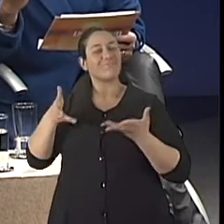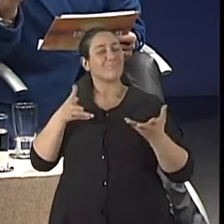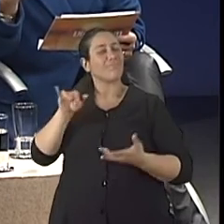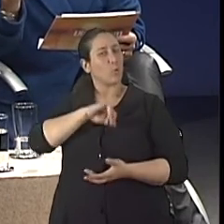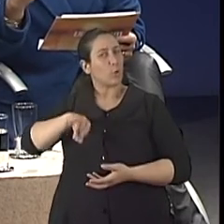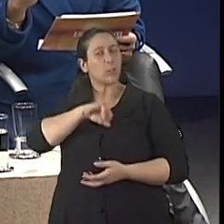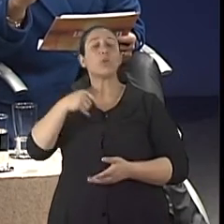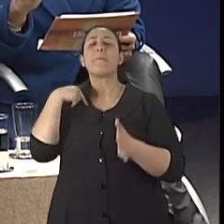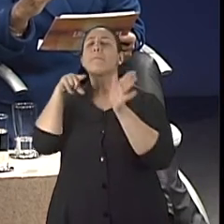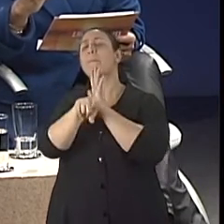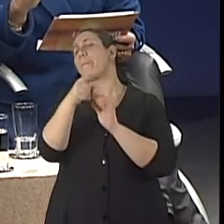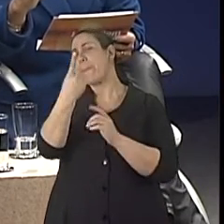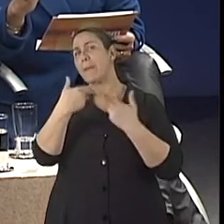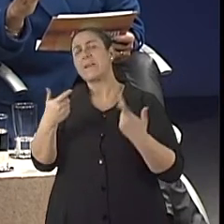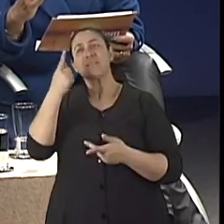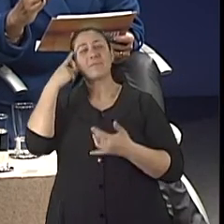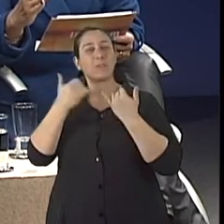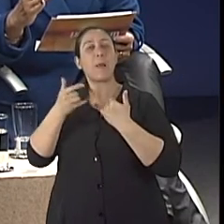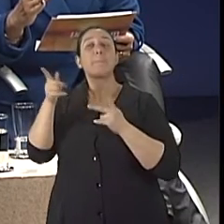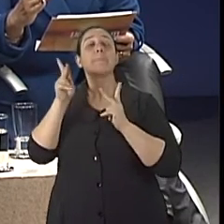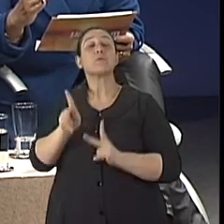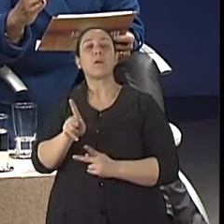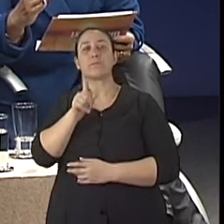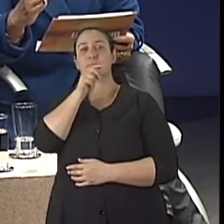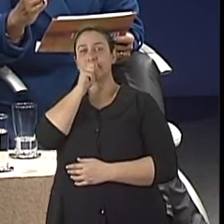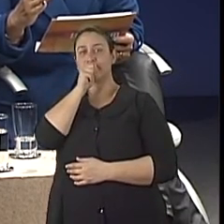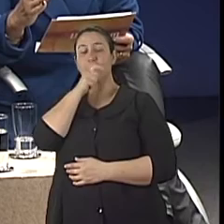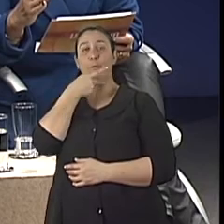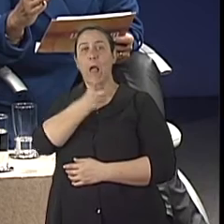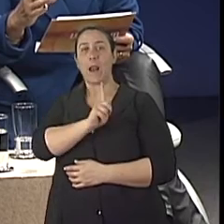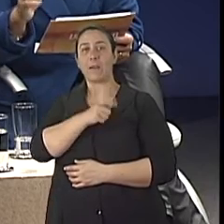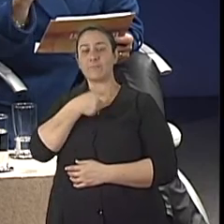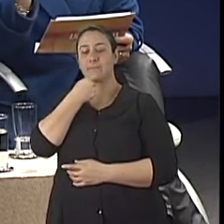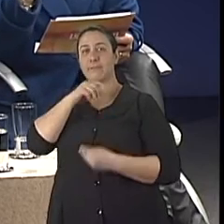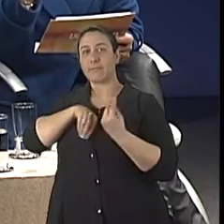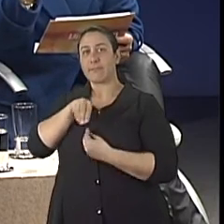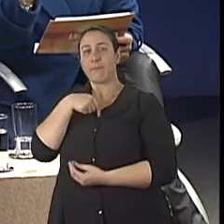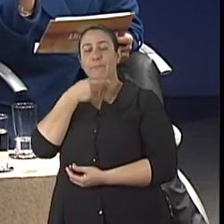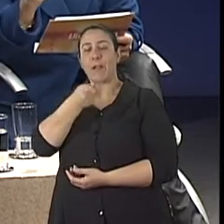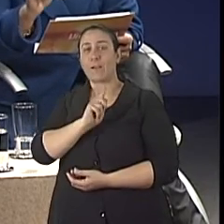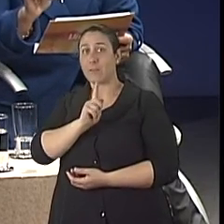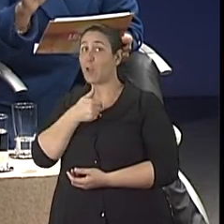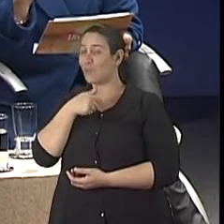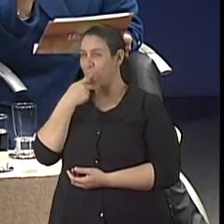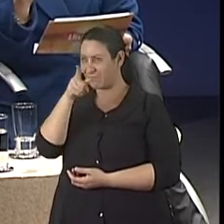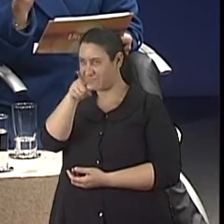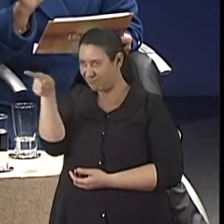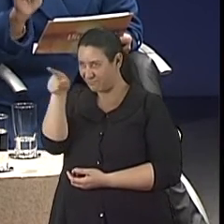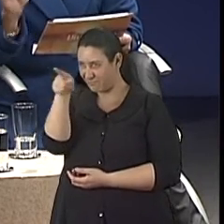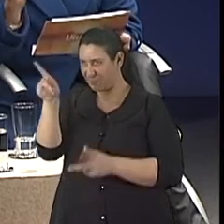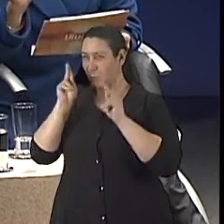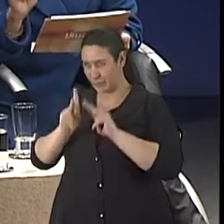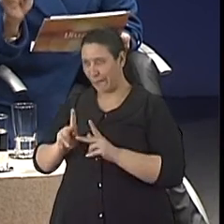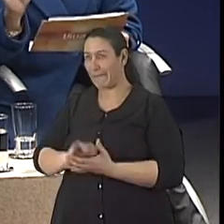uma questão de quando o paciente não contar. É para vocês que eu estou falando, tá? Para vocês que vão ao médico e não